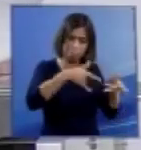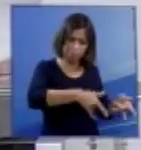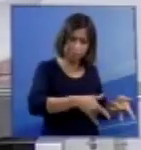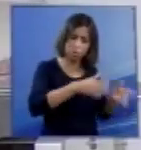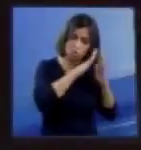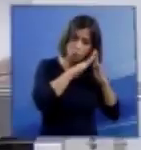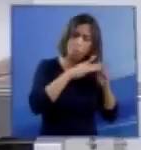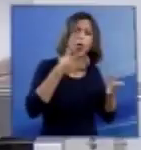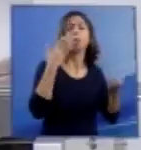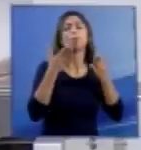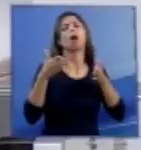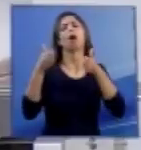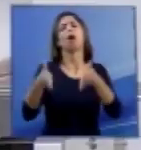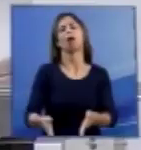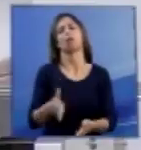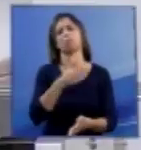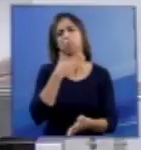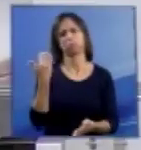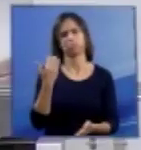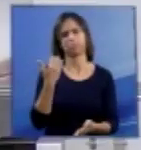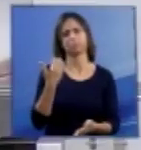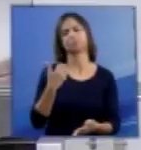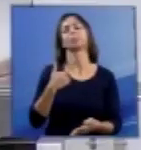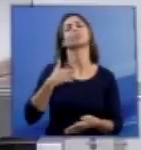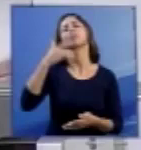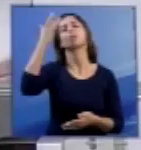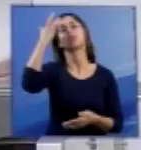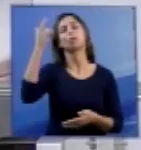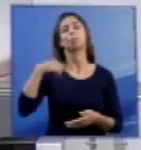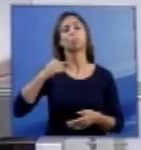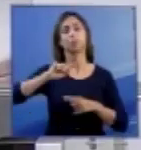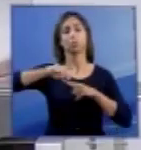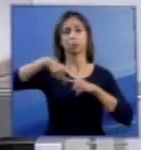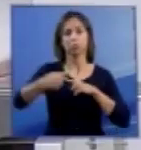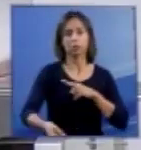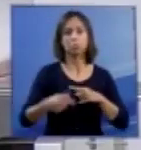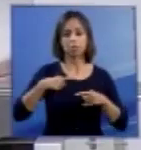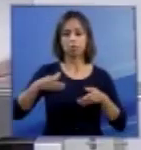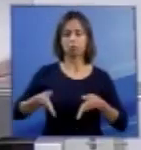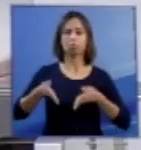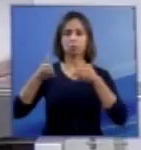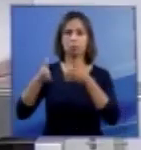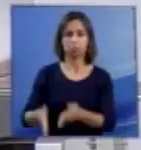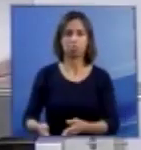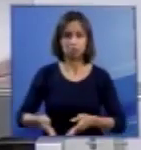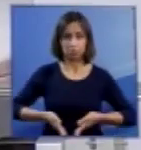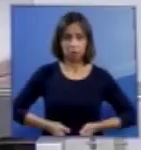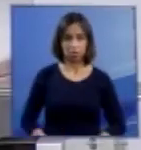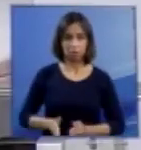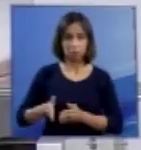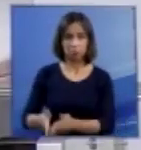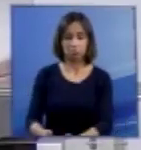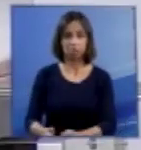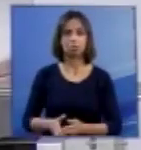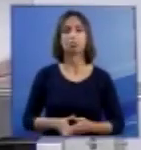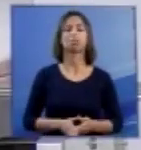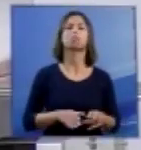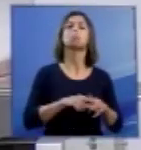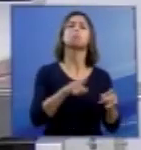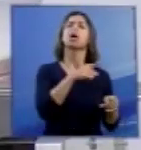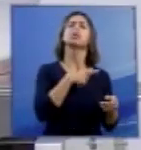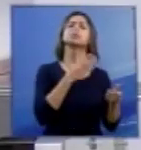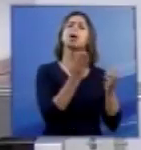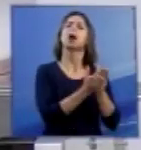depois que enterrei minha filha, saiu no diário oficial que a Justiça arquivou meu caso por perda de objeto.